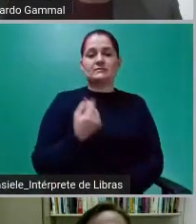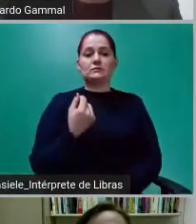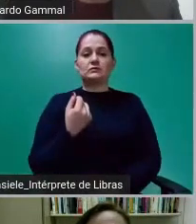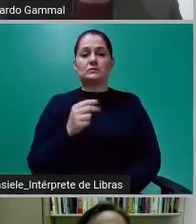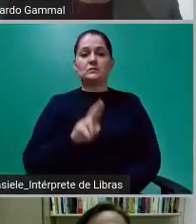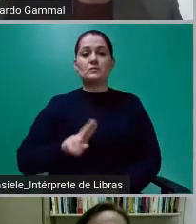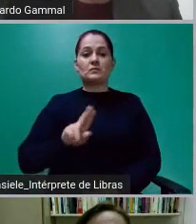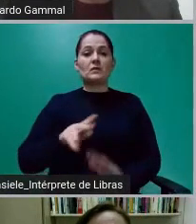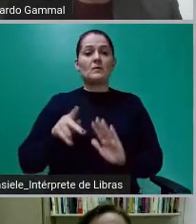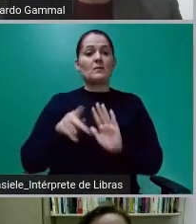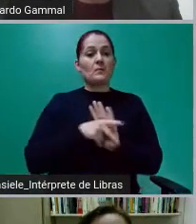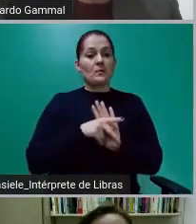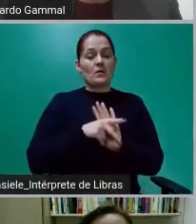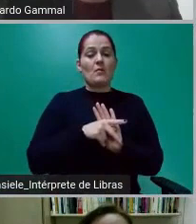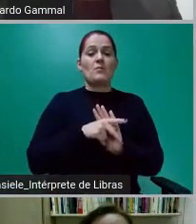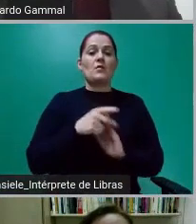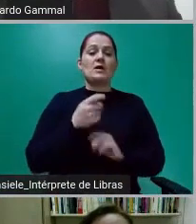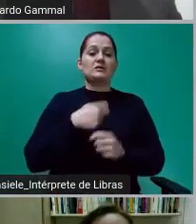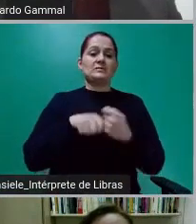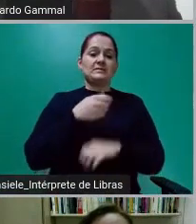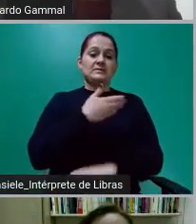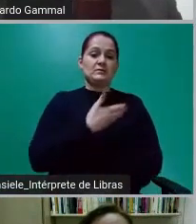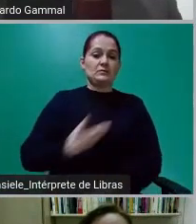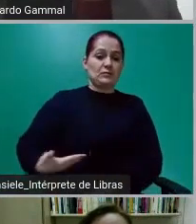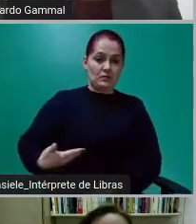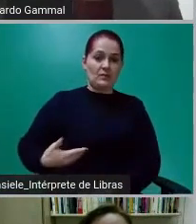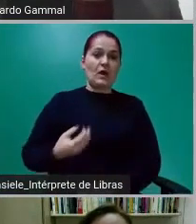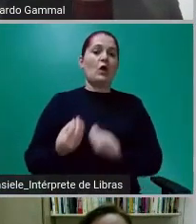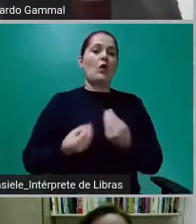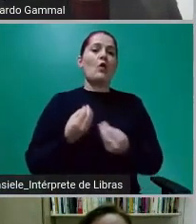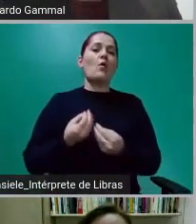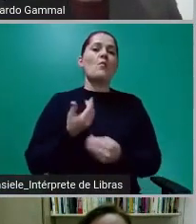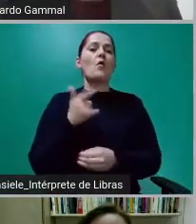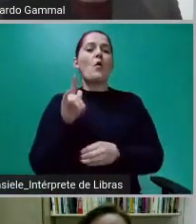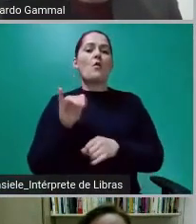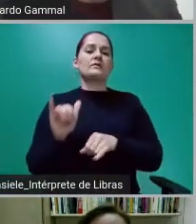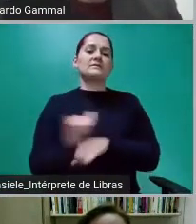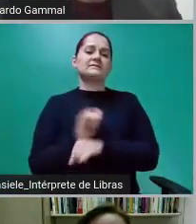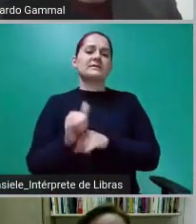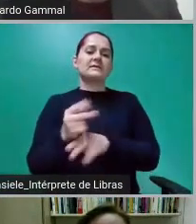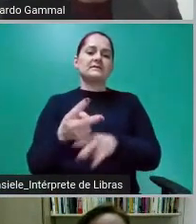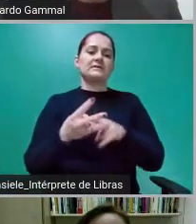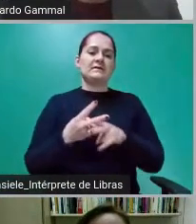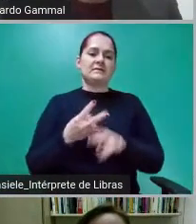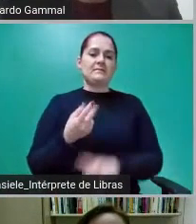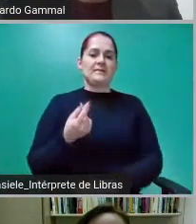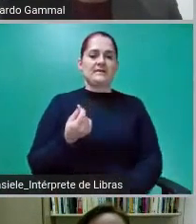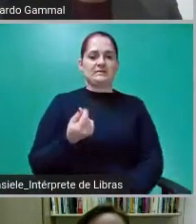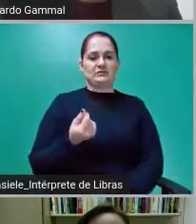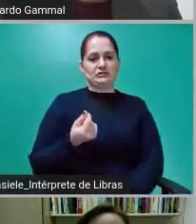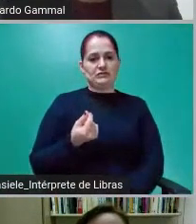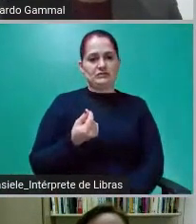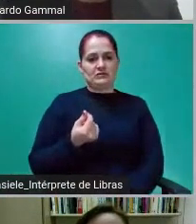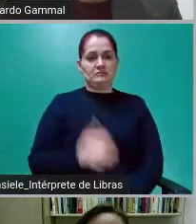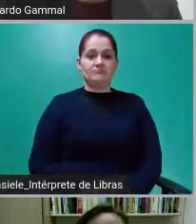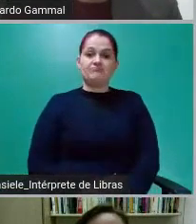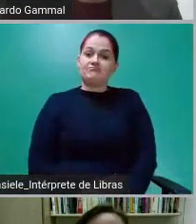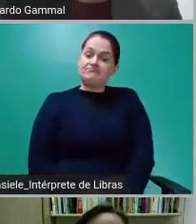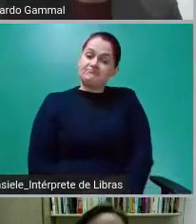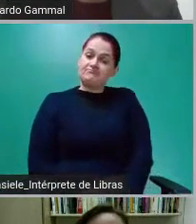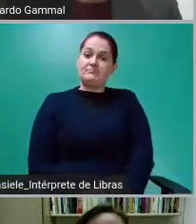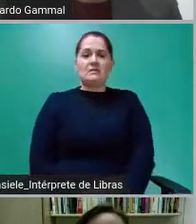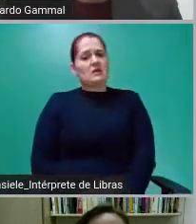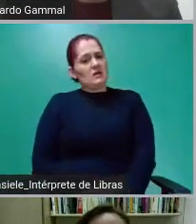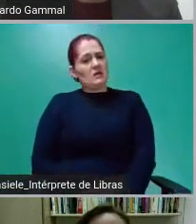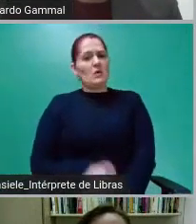pública como alternativa à linha de créditos normalmente disponibilizados. Ora, o